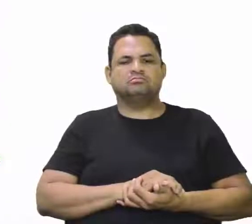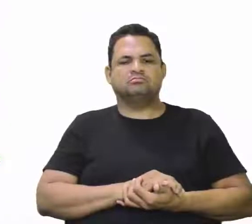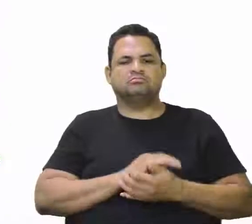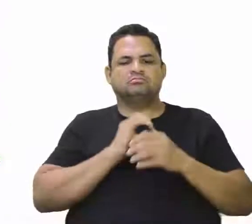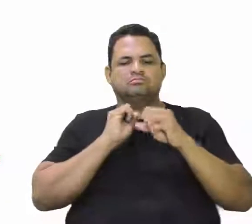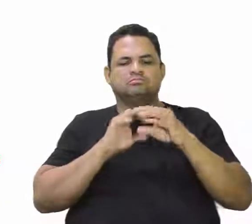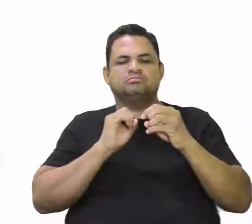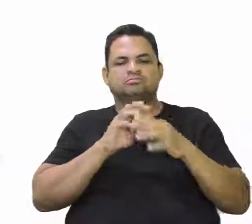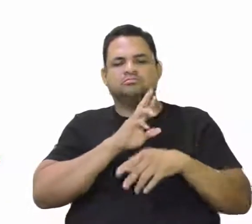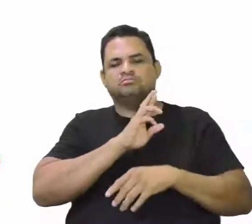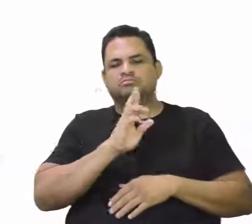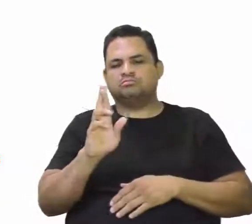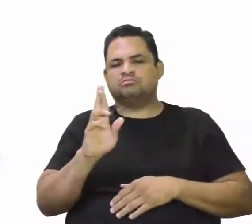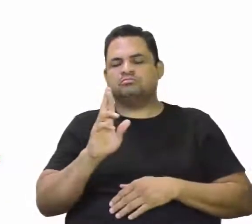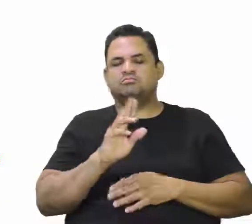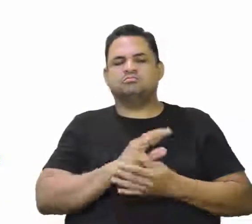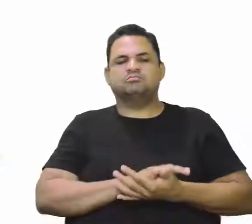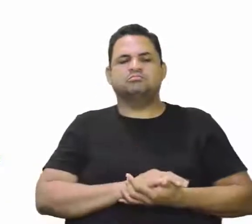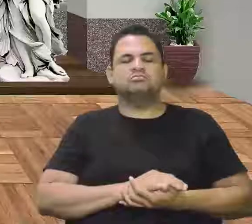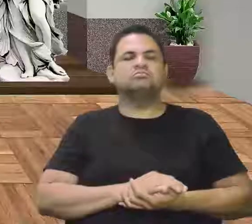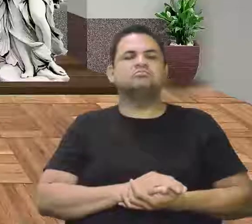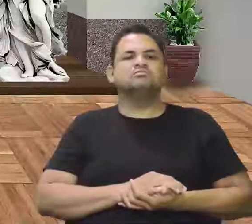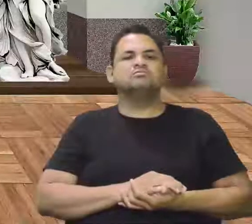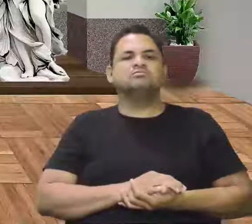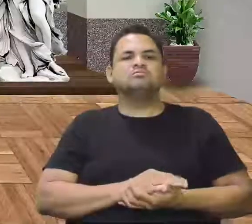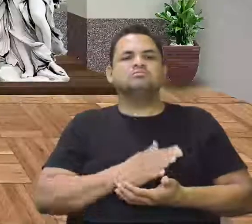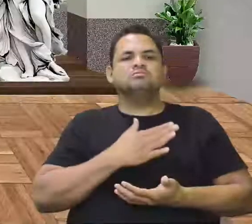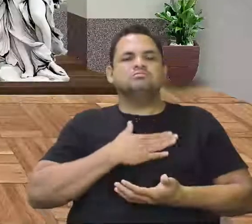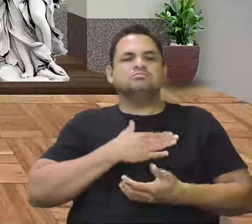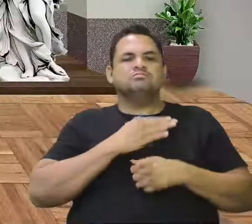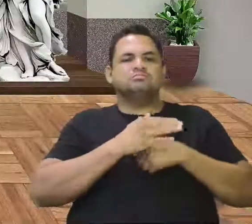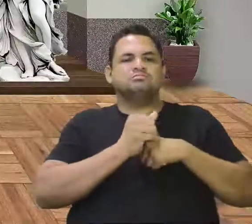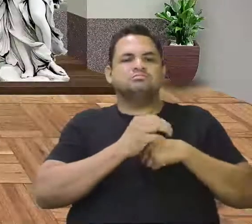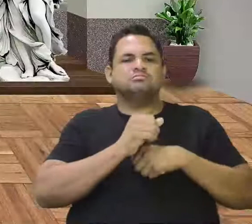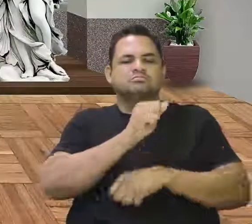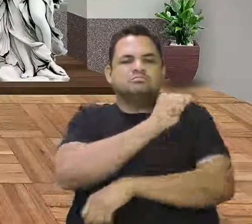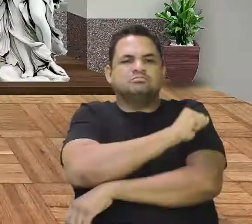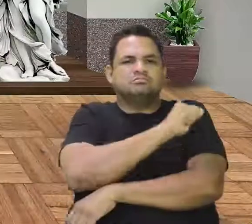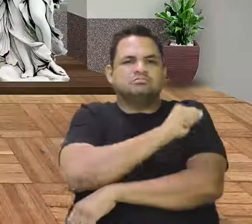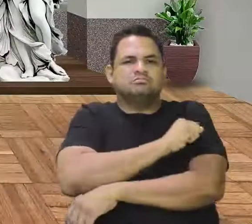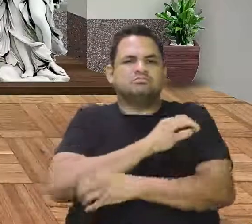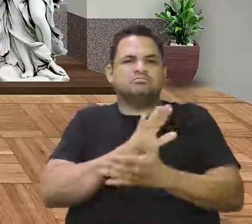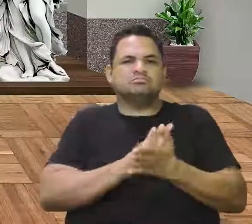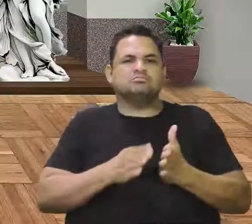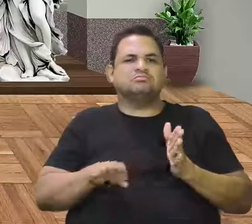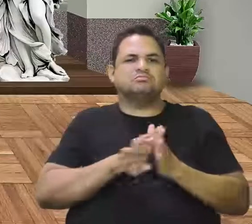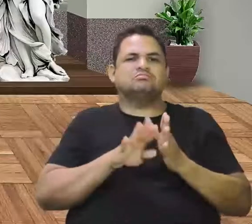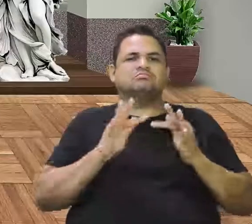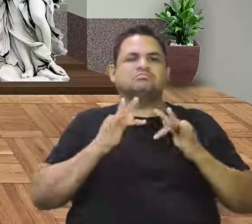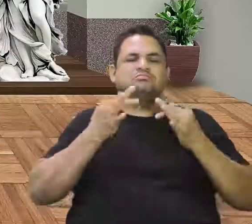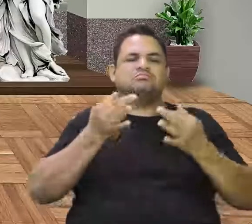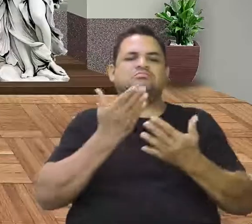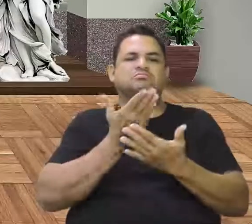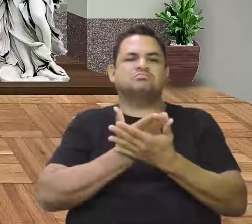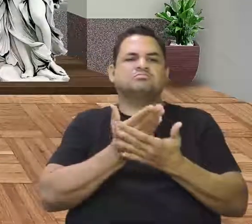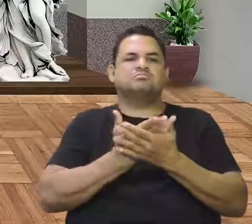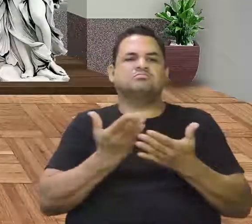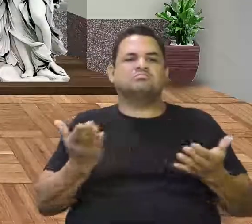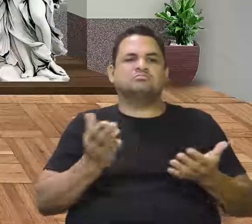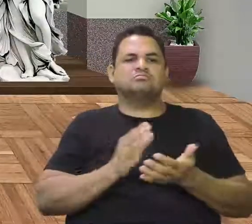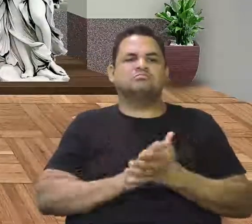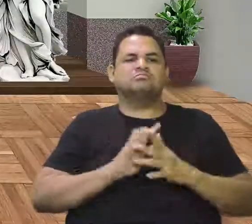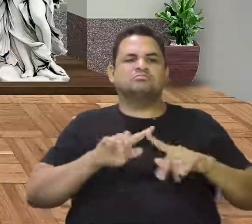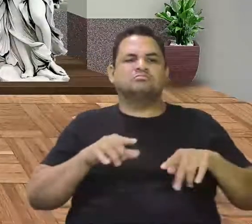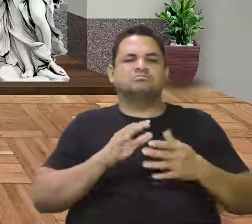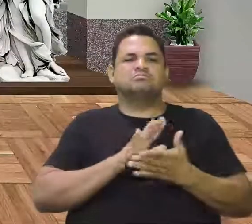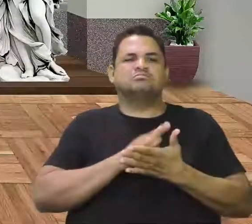catequese. Meus queridos alunos, chegamos no final de mais uma aula. Mas a